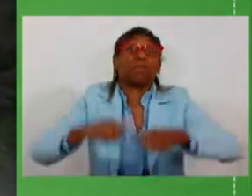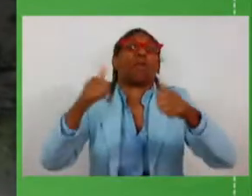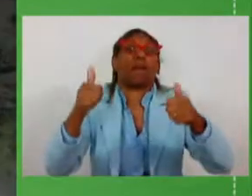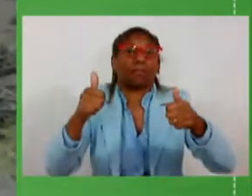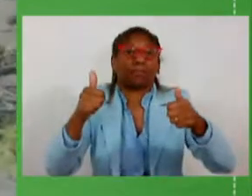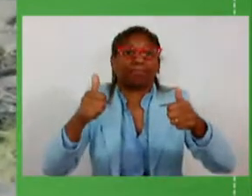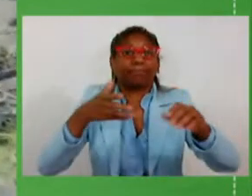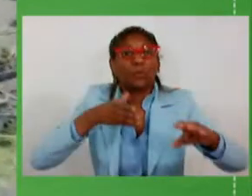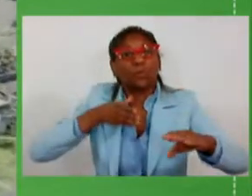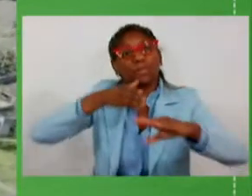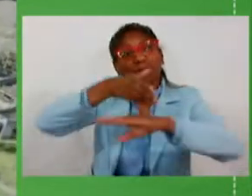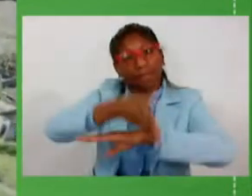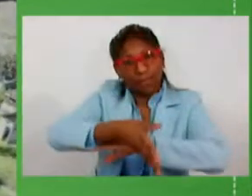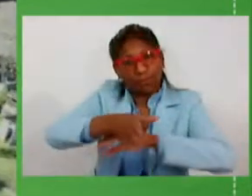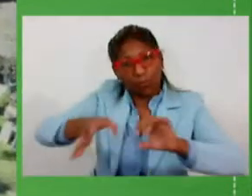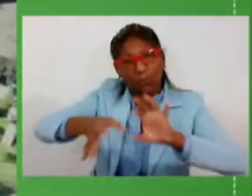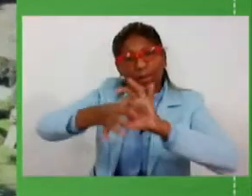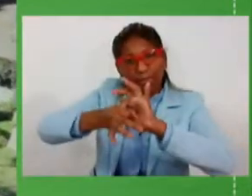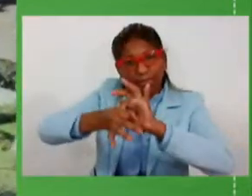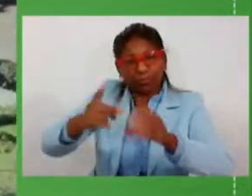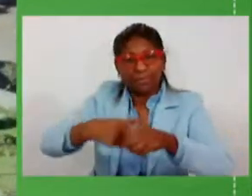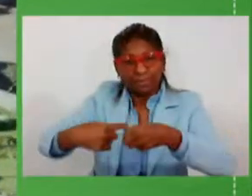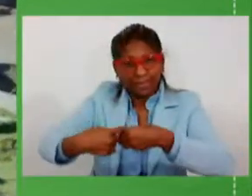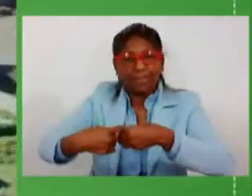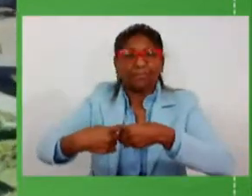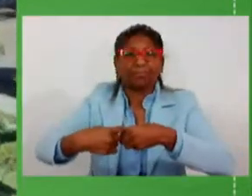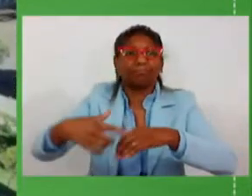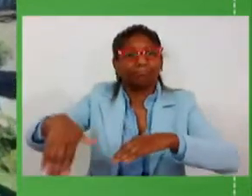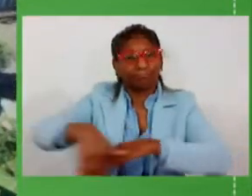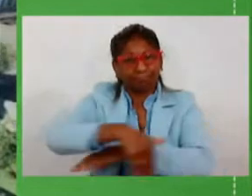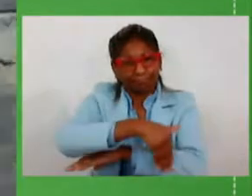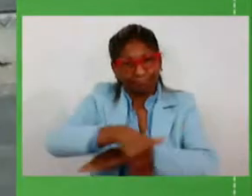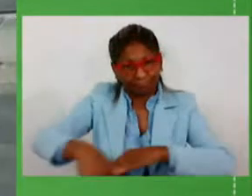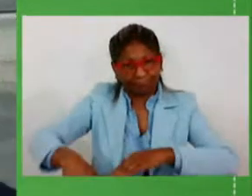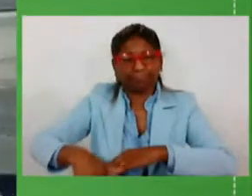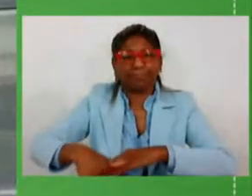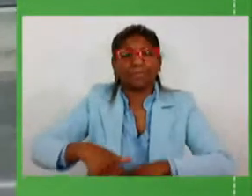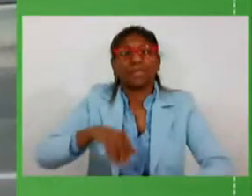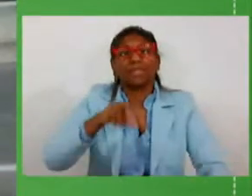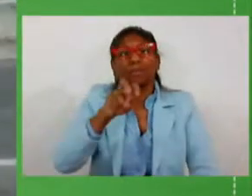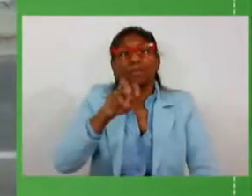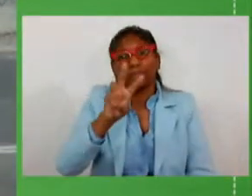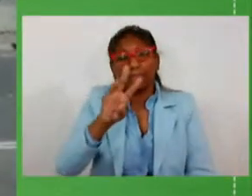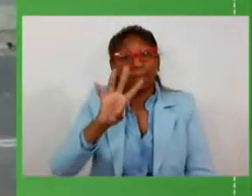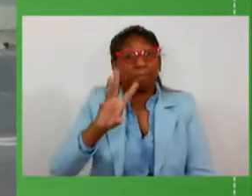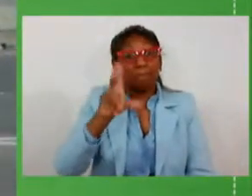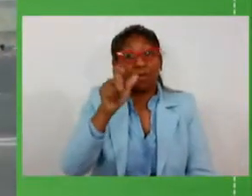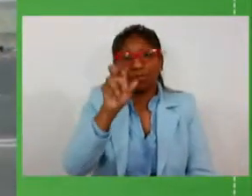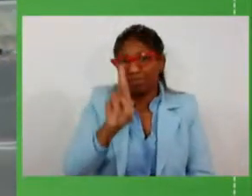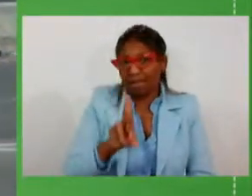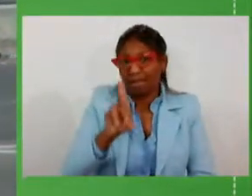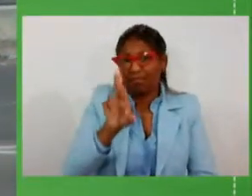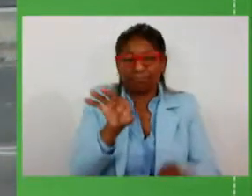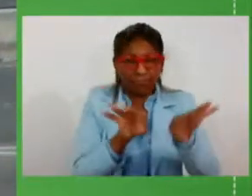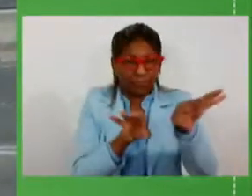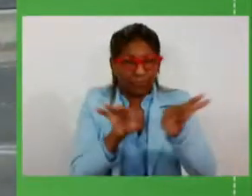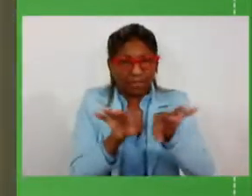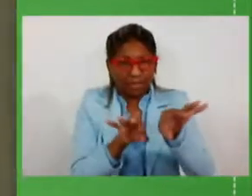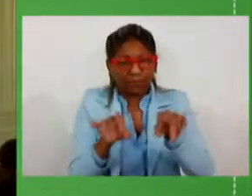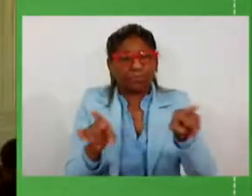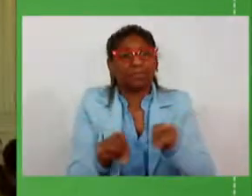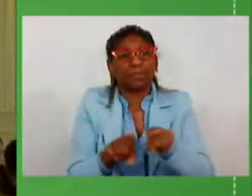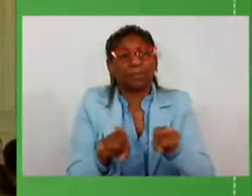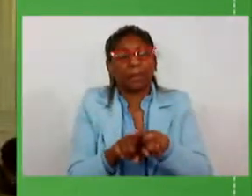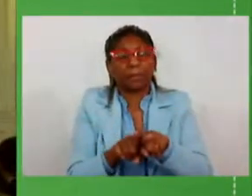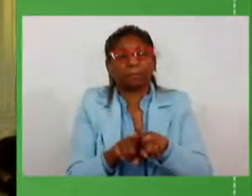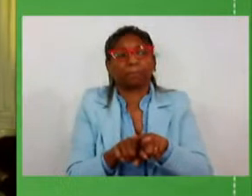conexão desta estrada com os municípios. 53 milhões de reais projetados, inclusive para a construção